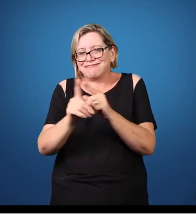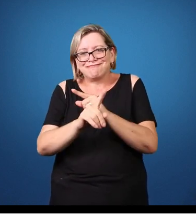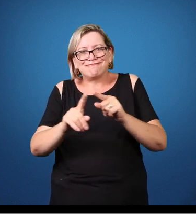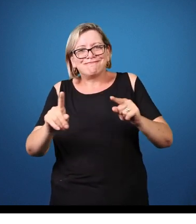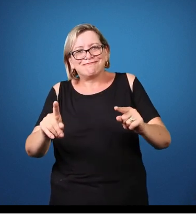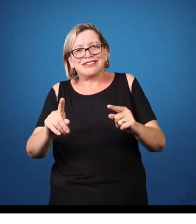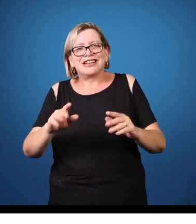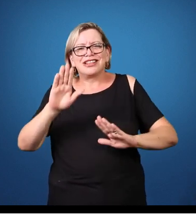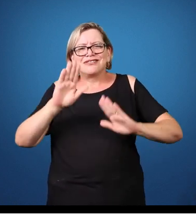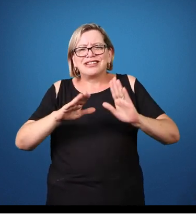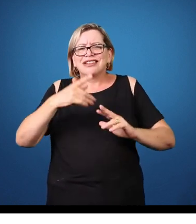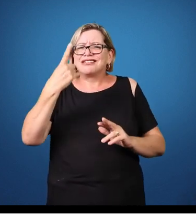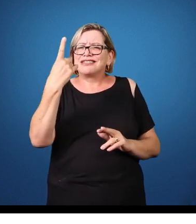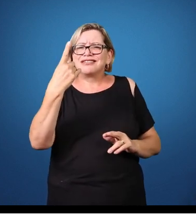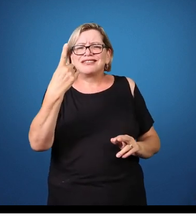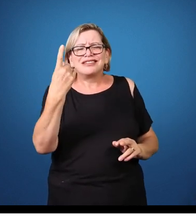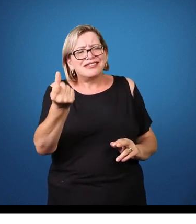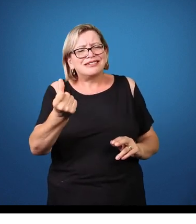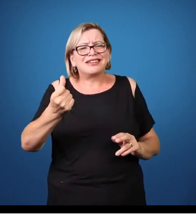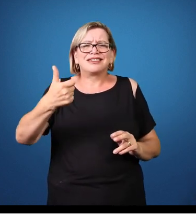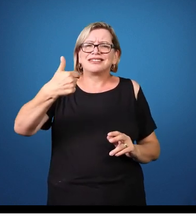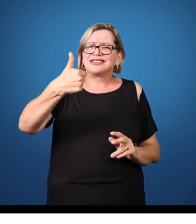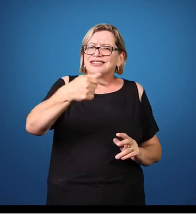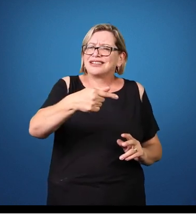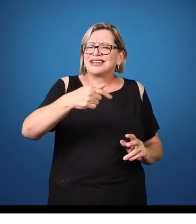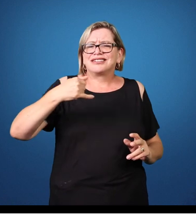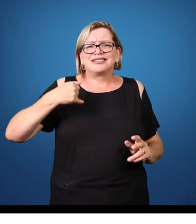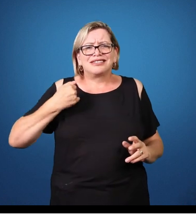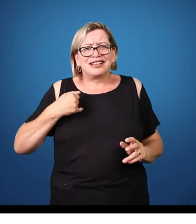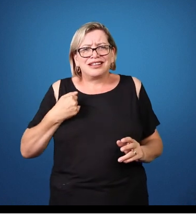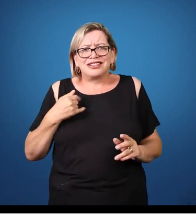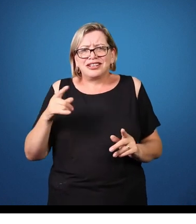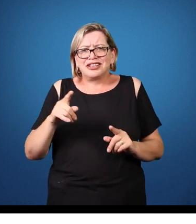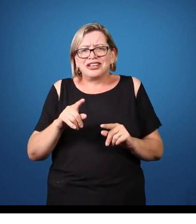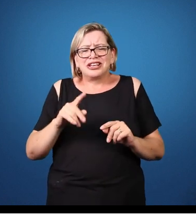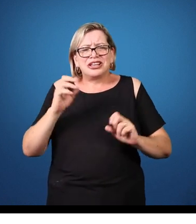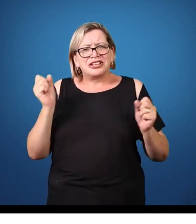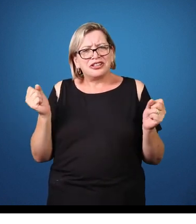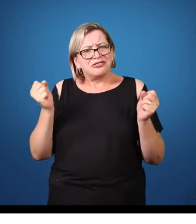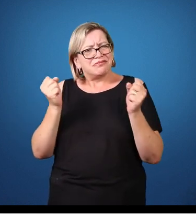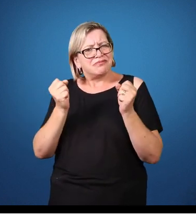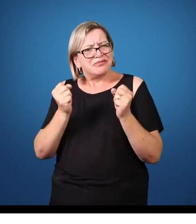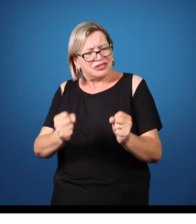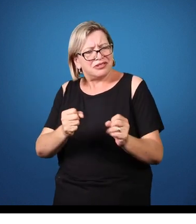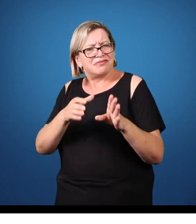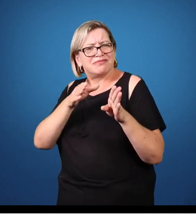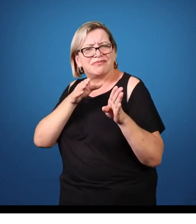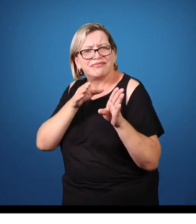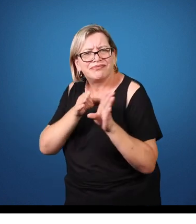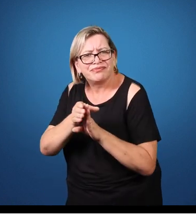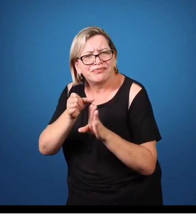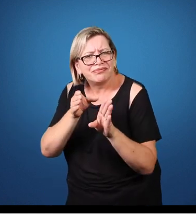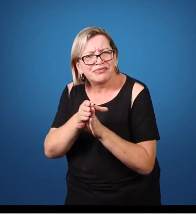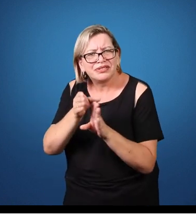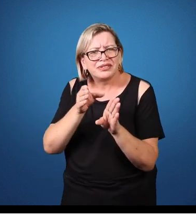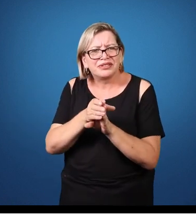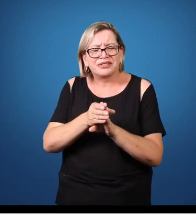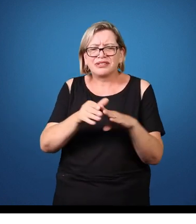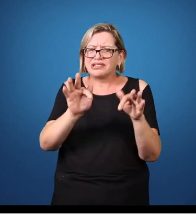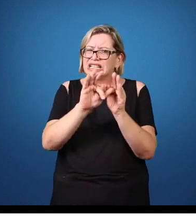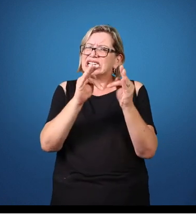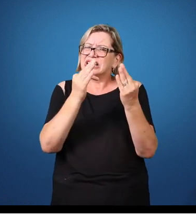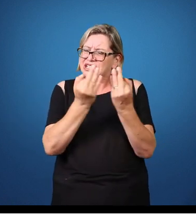É possível deixar alguma recomendação para os pais? Ou então, para as instituições superiores